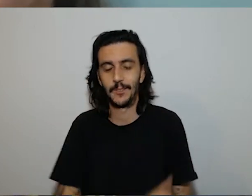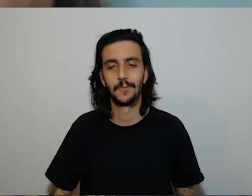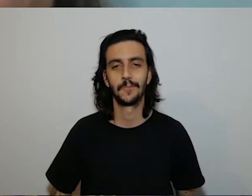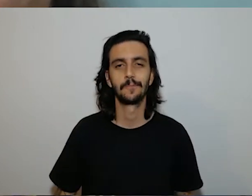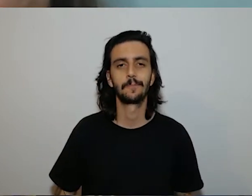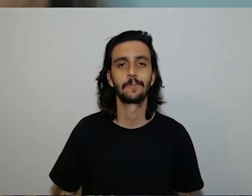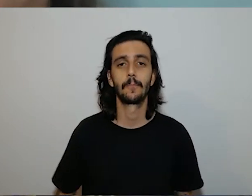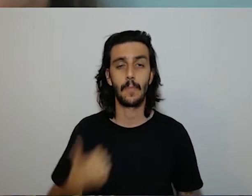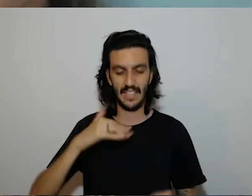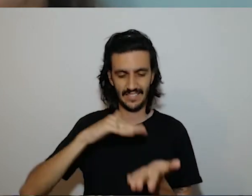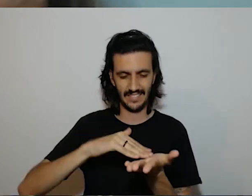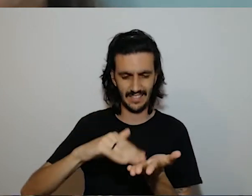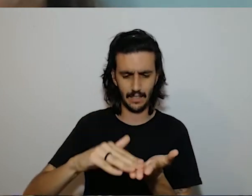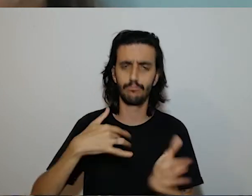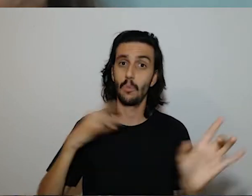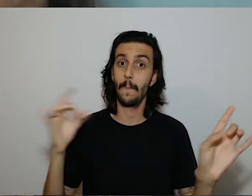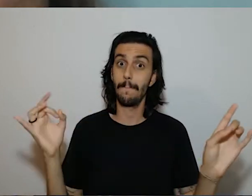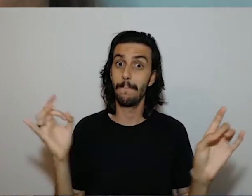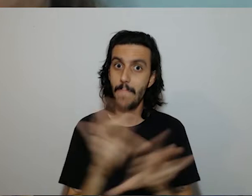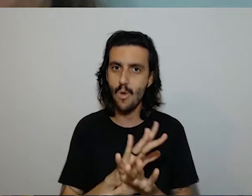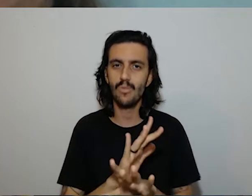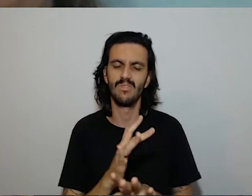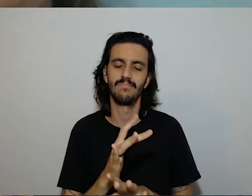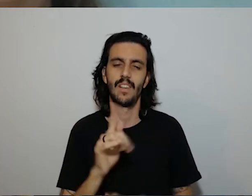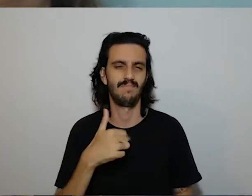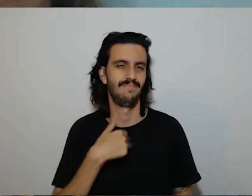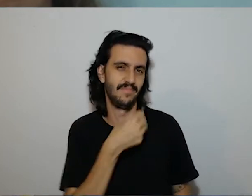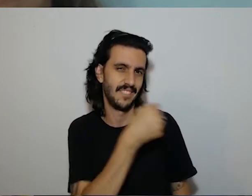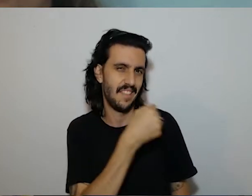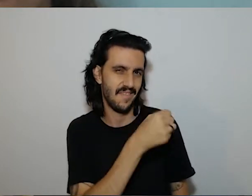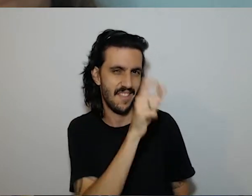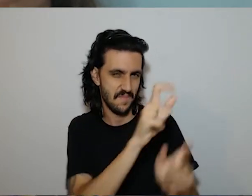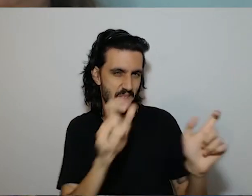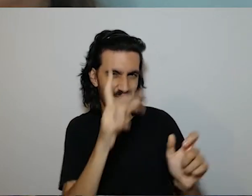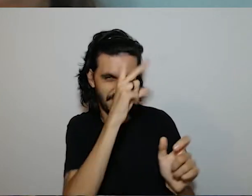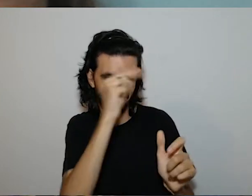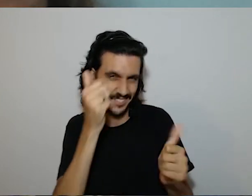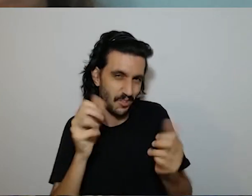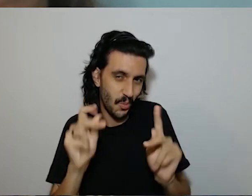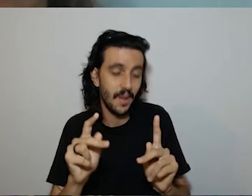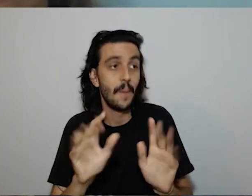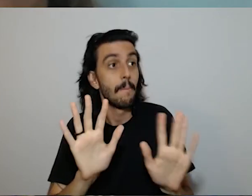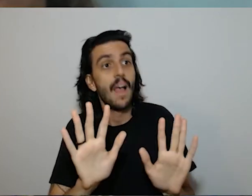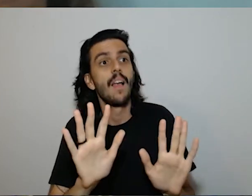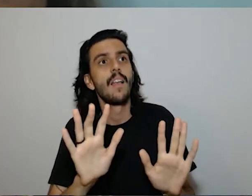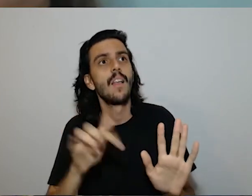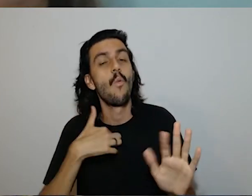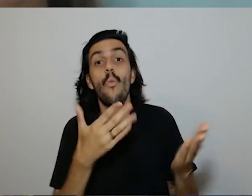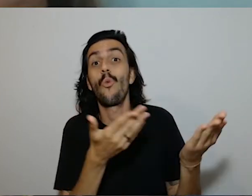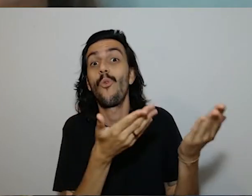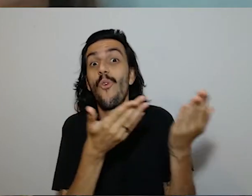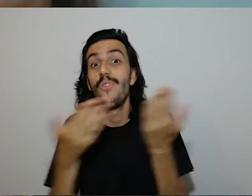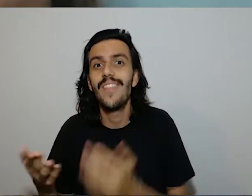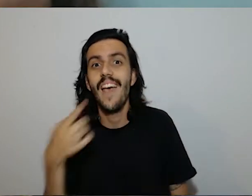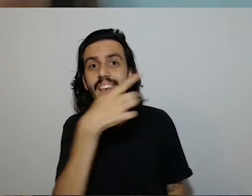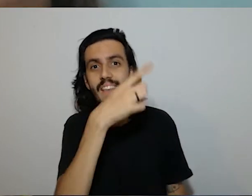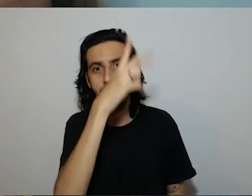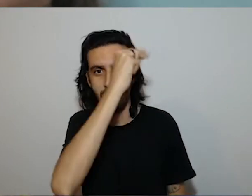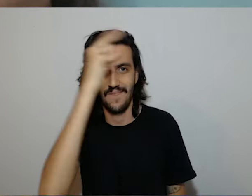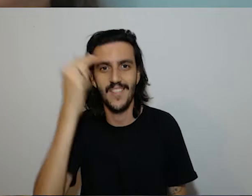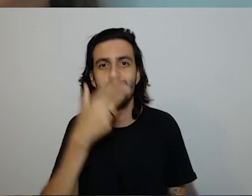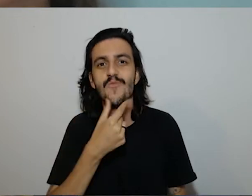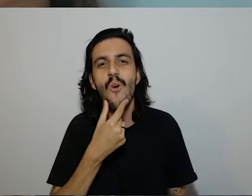quando eu acabei minha dissertação é eu convidei eu entrevistei várias pessoas da